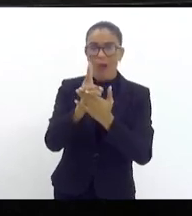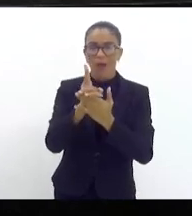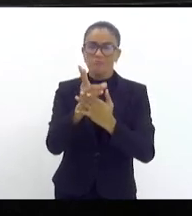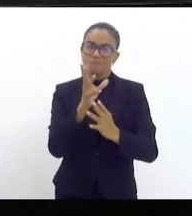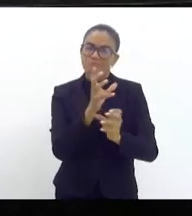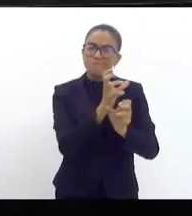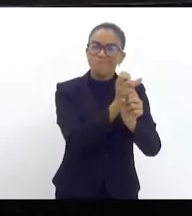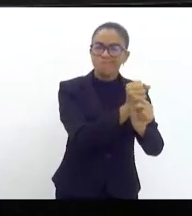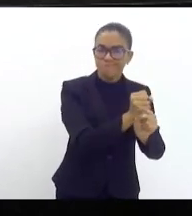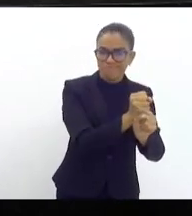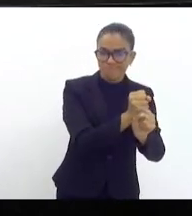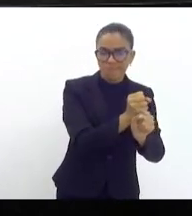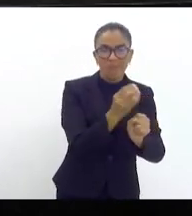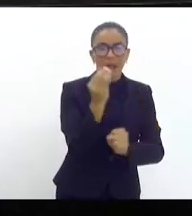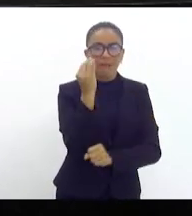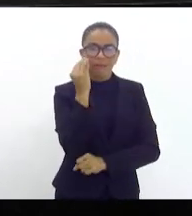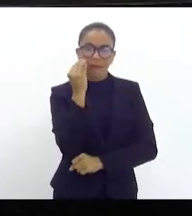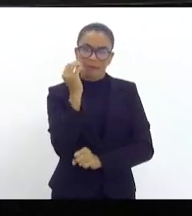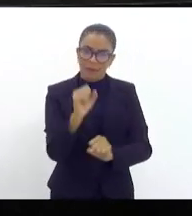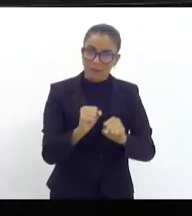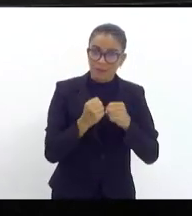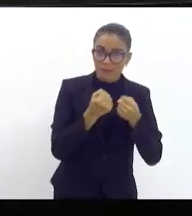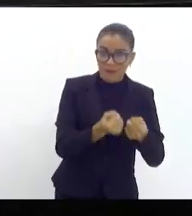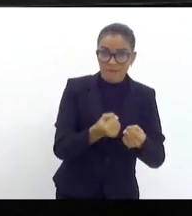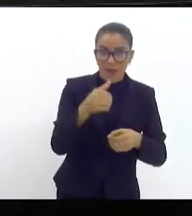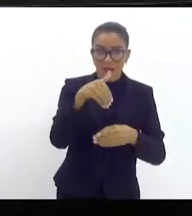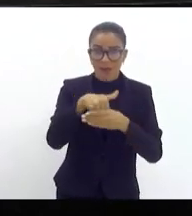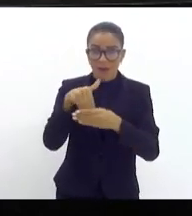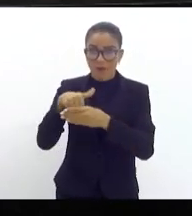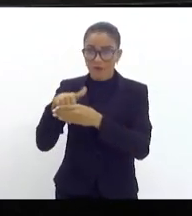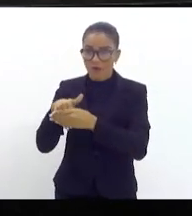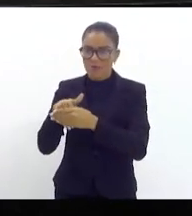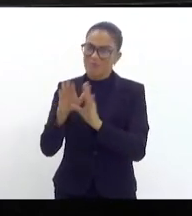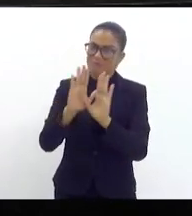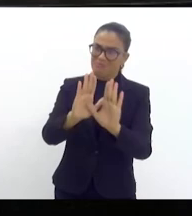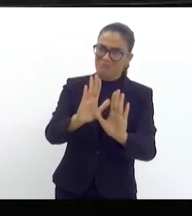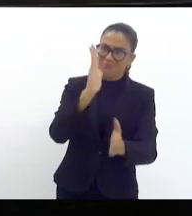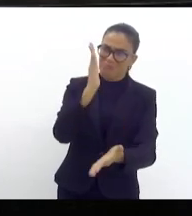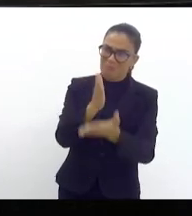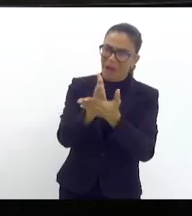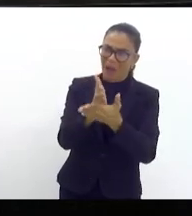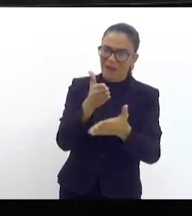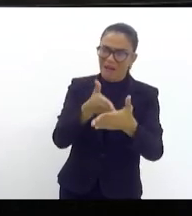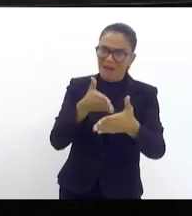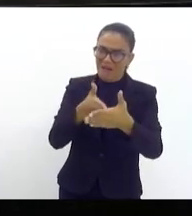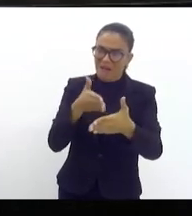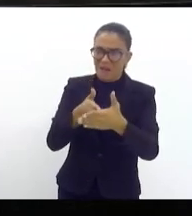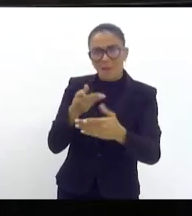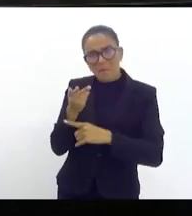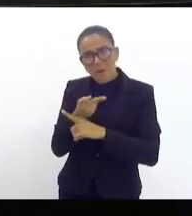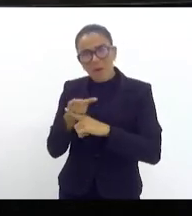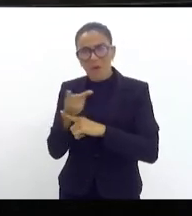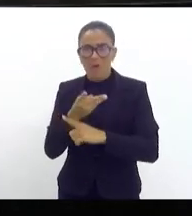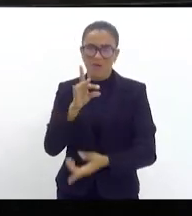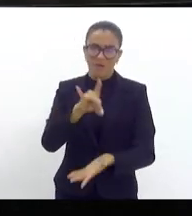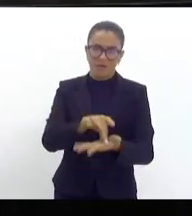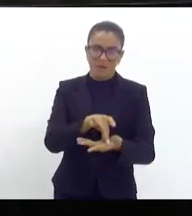coisa que eu disse para tentar defender o seu voto, por favor, pare de se limitar e procure a verdade.